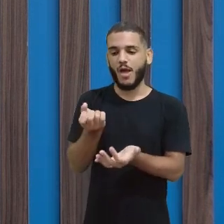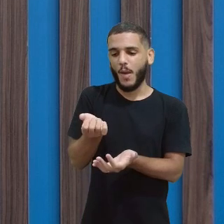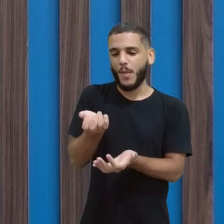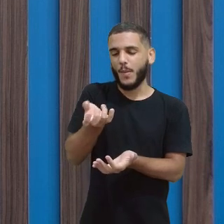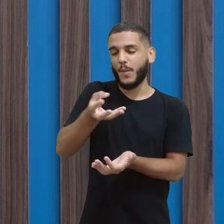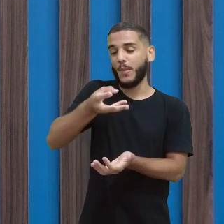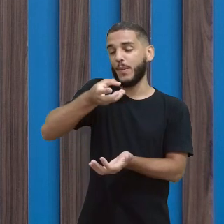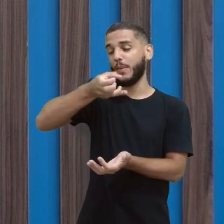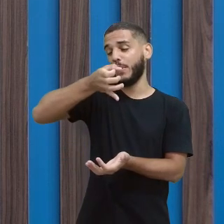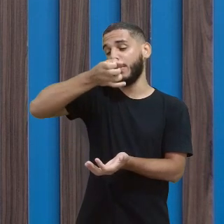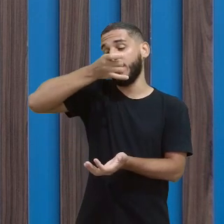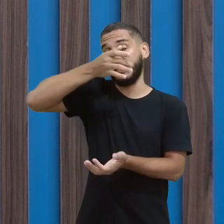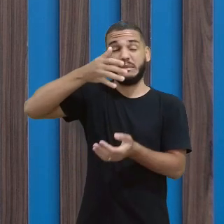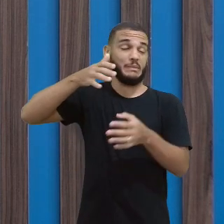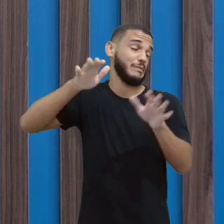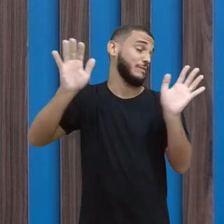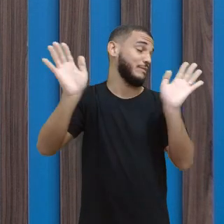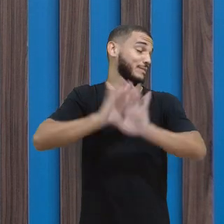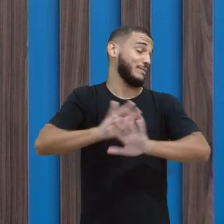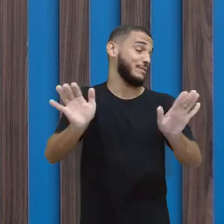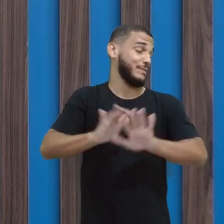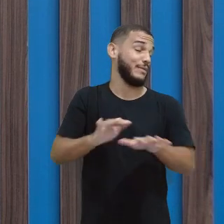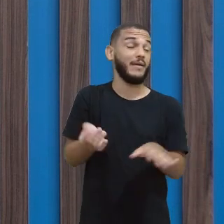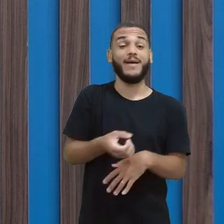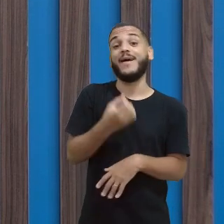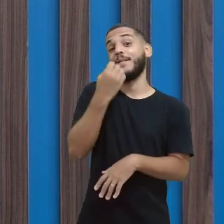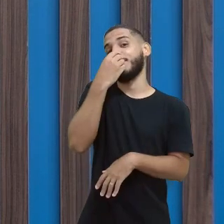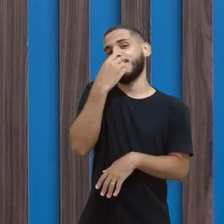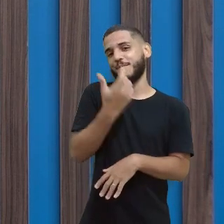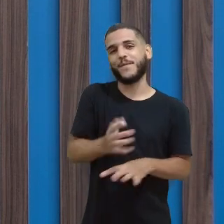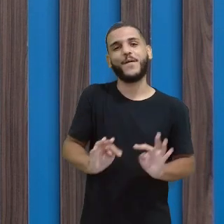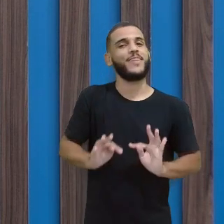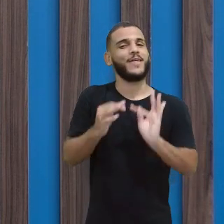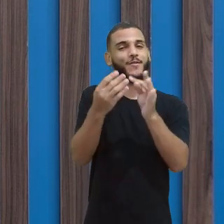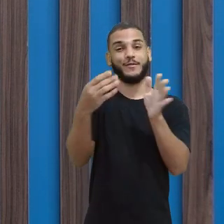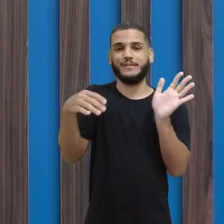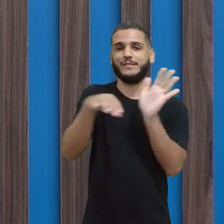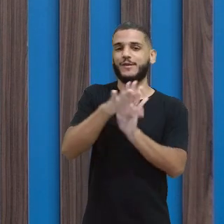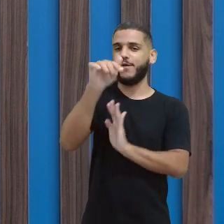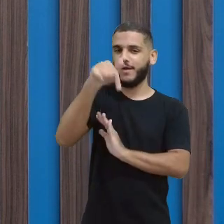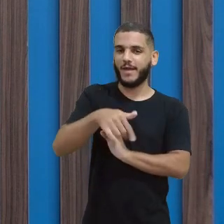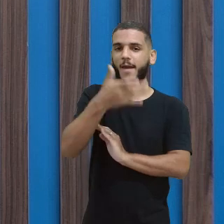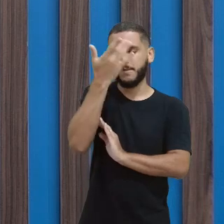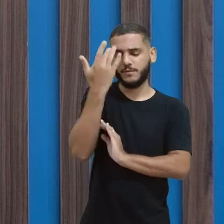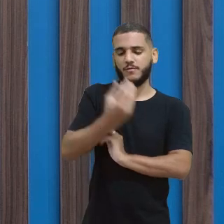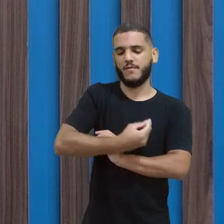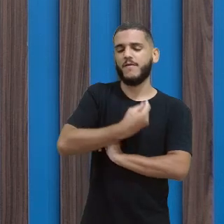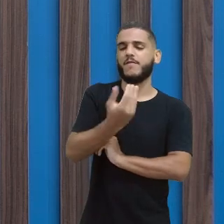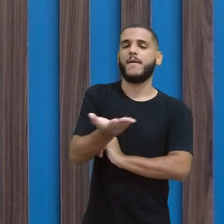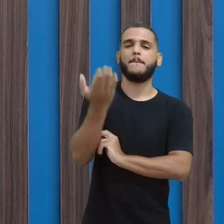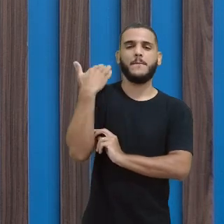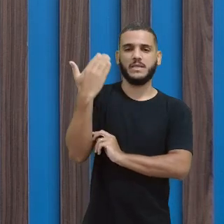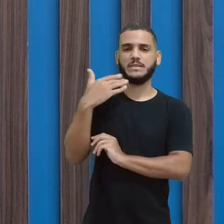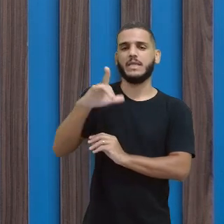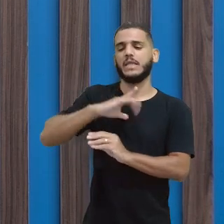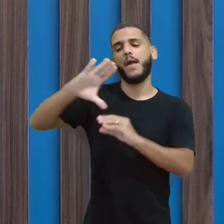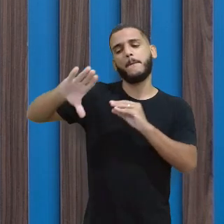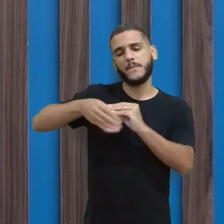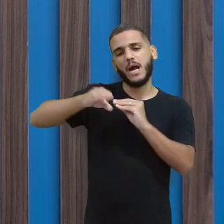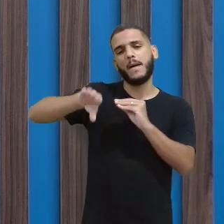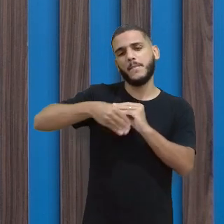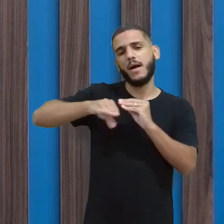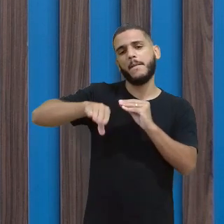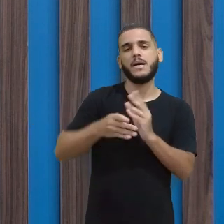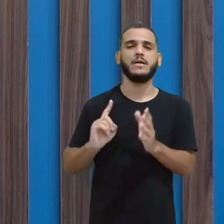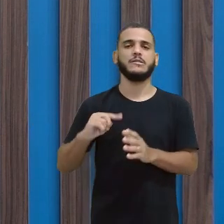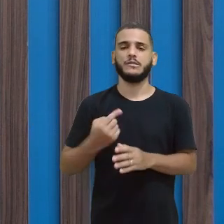bom que a tecnologia está aqui no nosso tempo, né? Mas as pessoas que viveram no passado, né, contribuíram muito para o